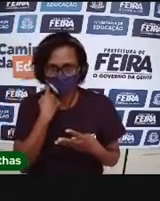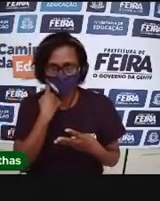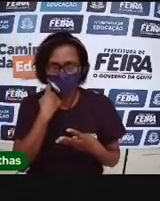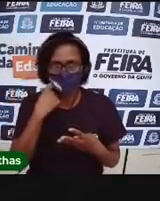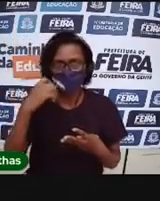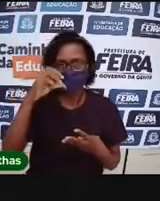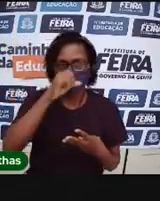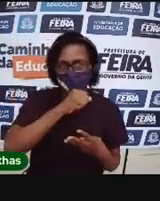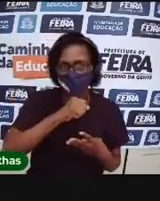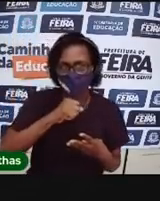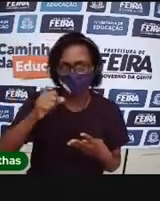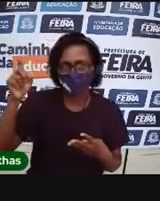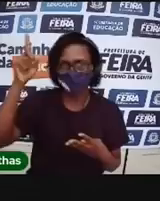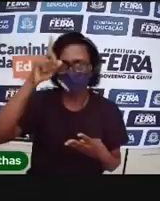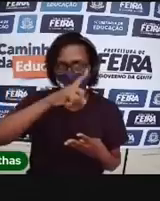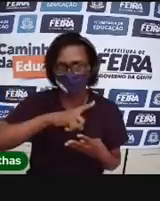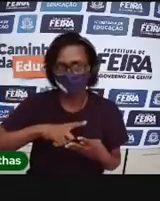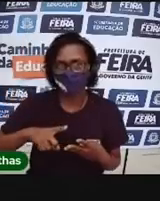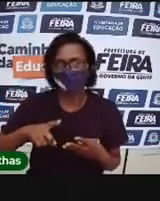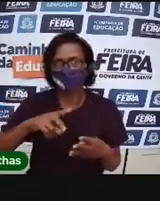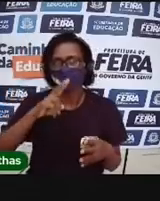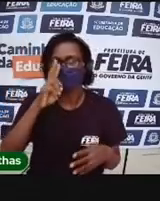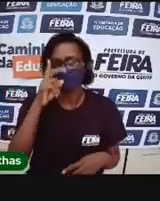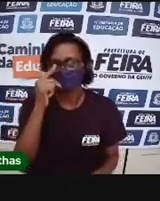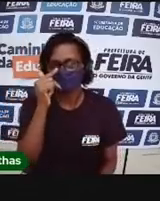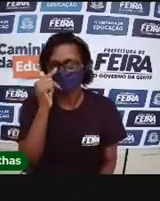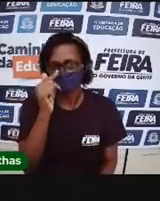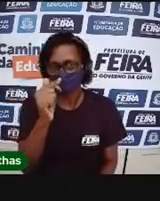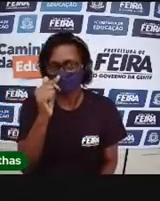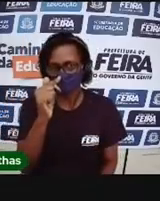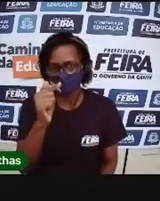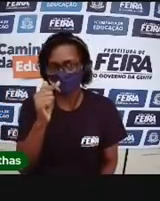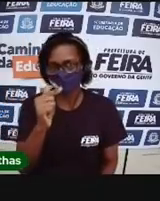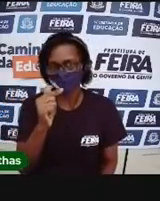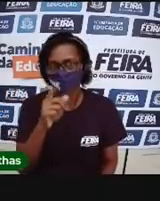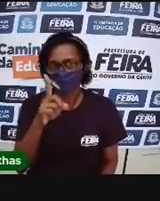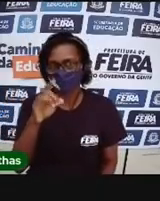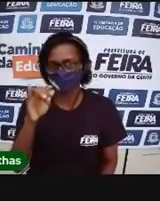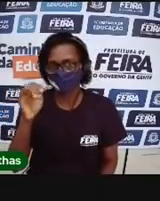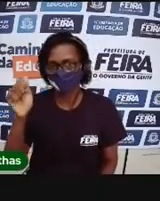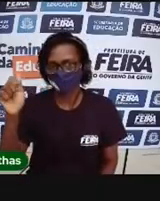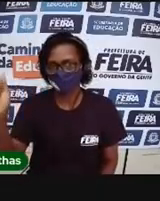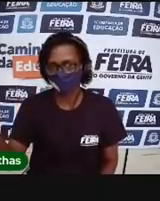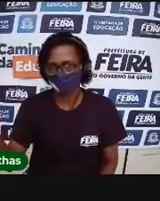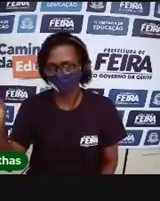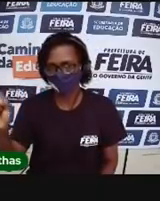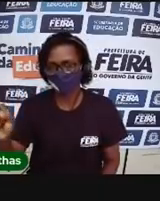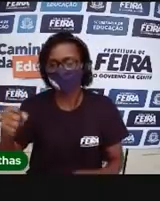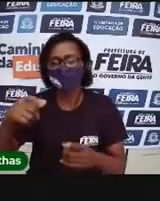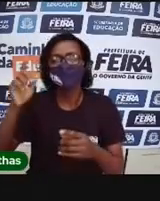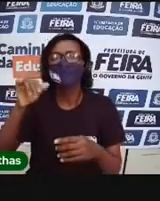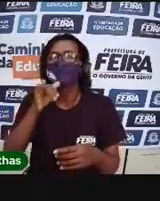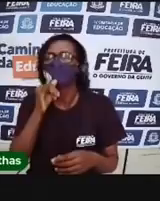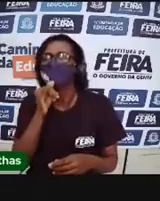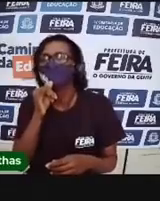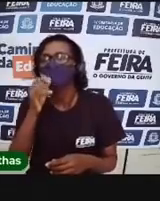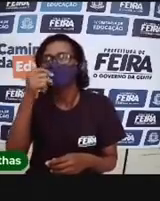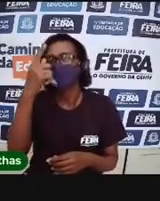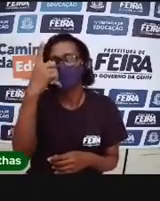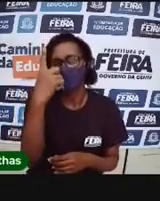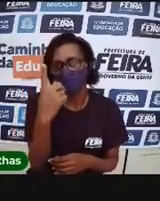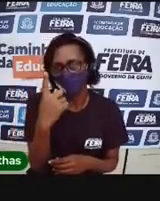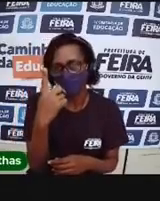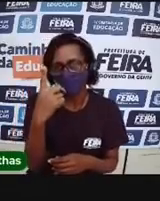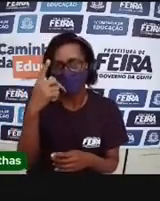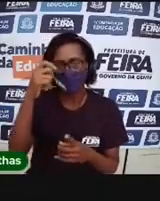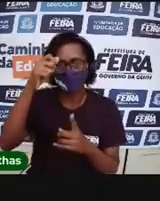sexta, sábado e domingo. Muito bem. O mês. O mês,